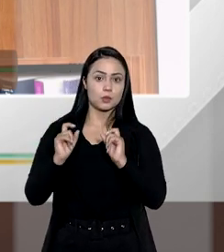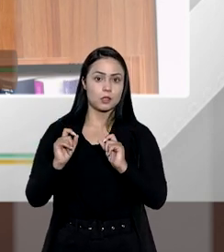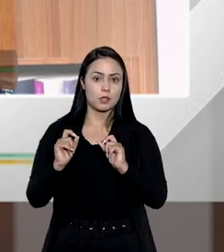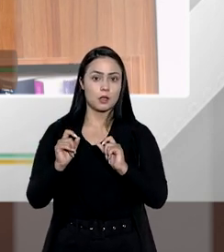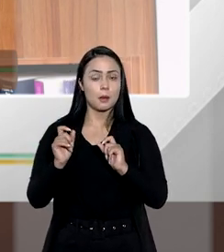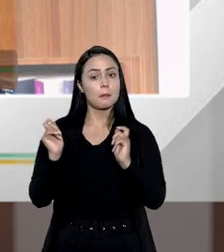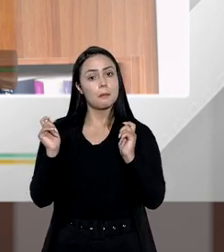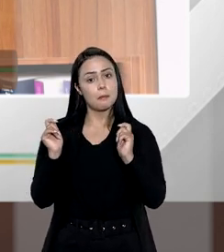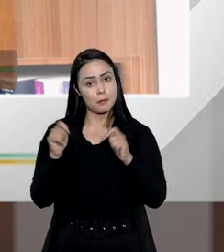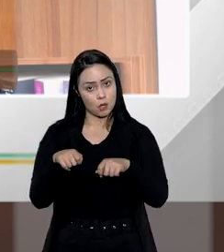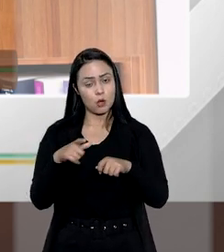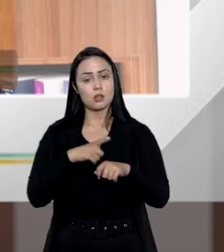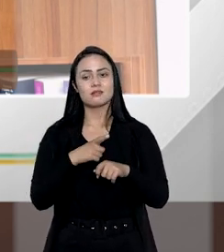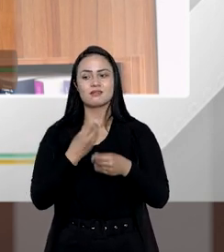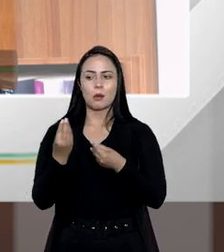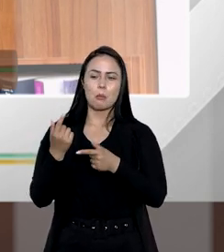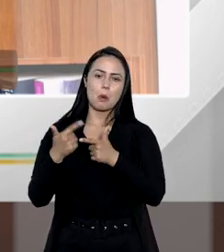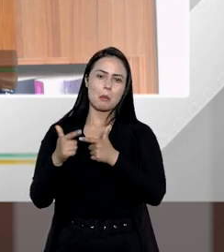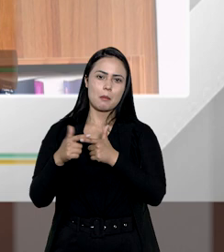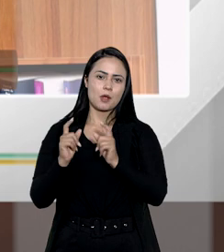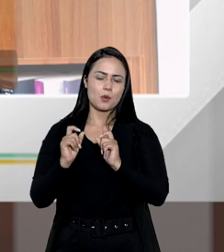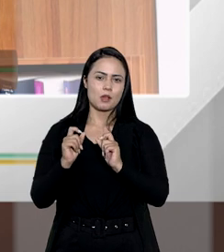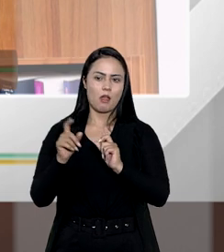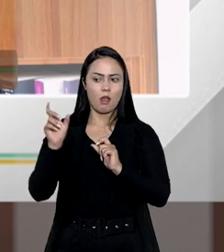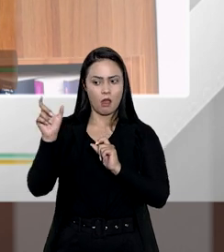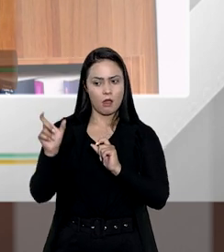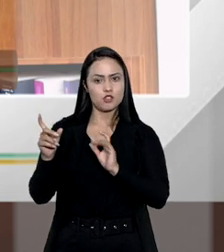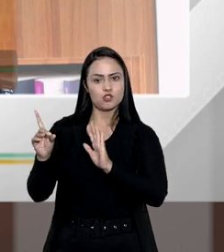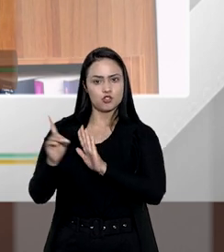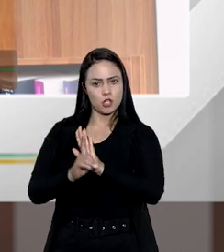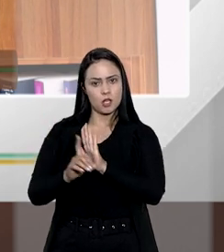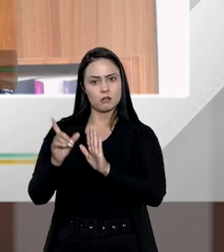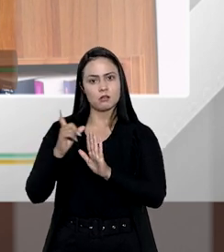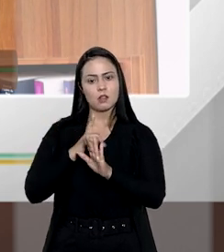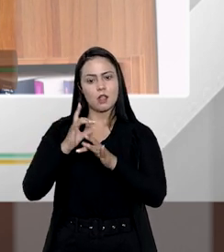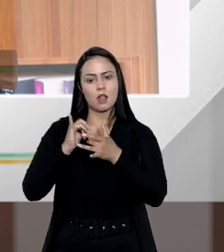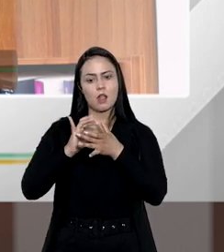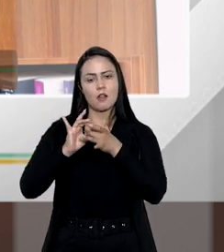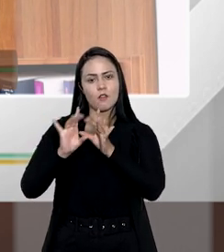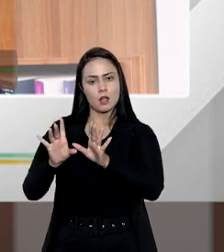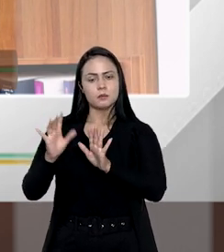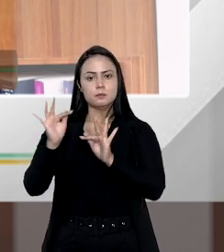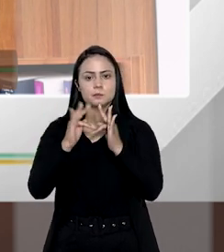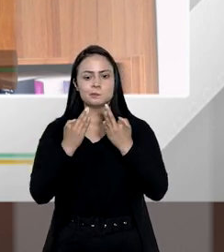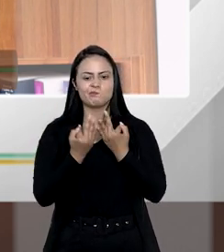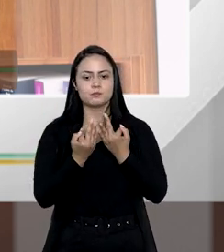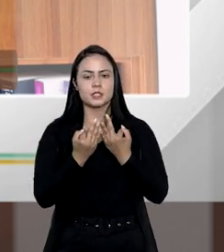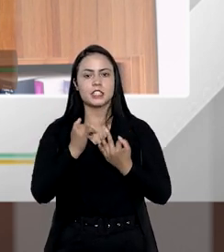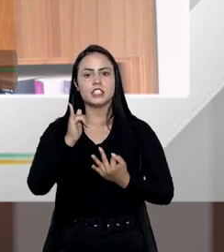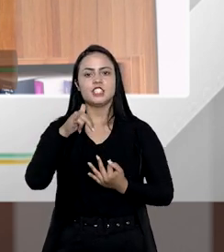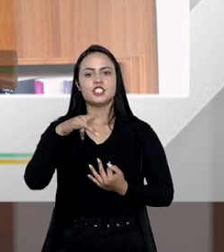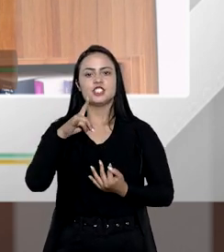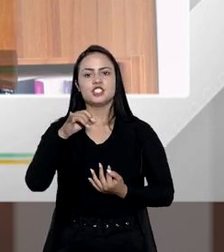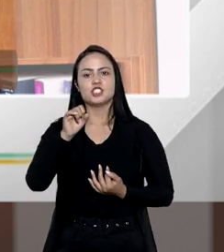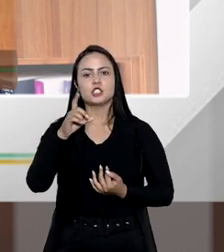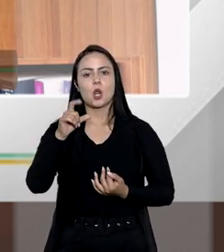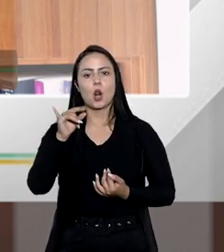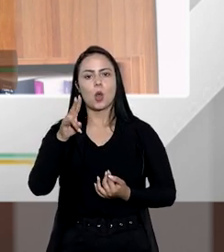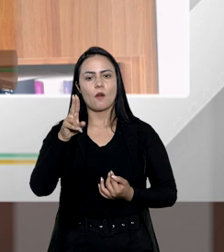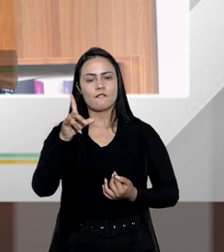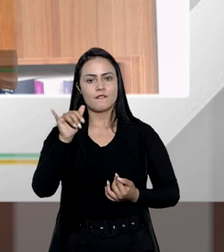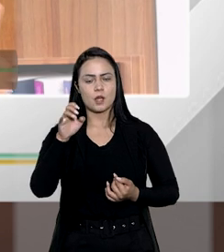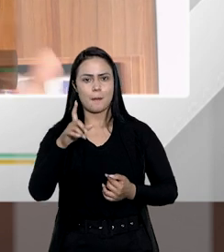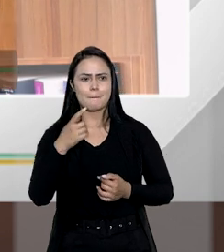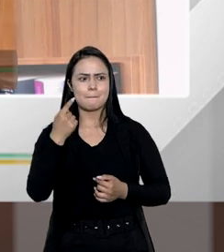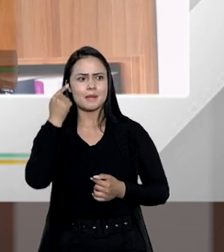que isso pode gerar algum problema? É que esse direito, ele foi pensado numa família indissolúvel. Porque se a gente for